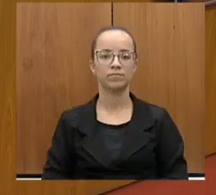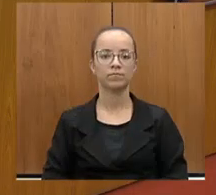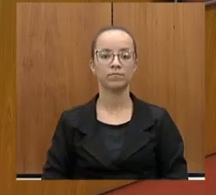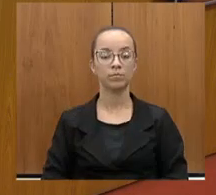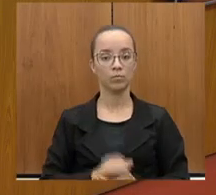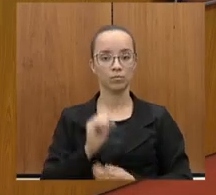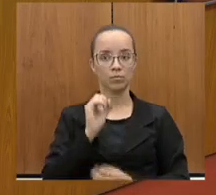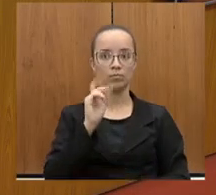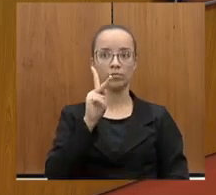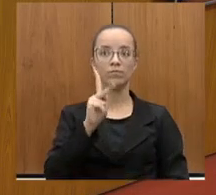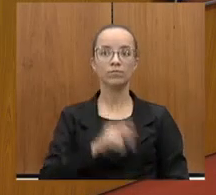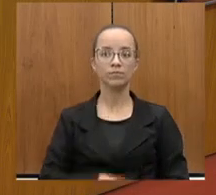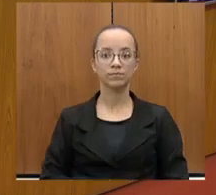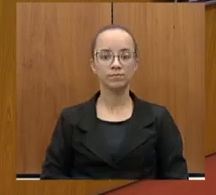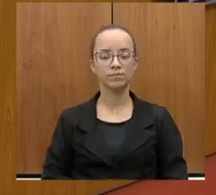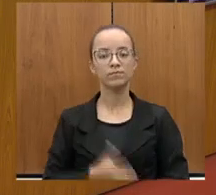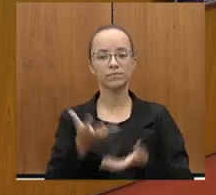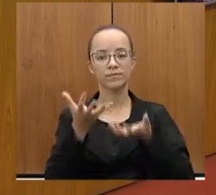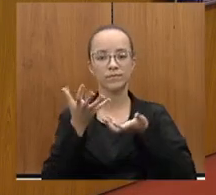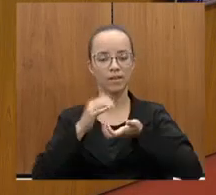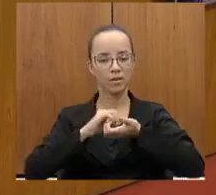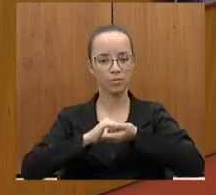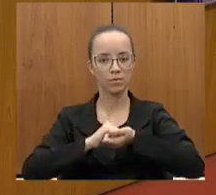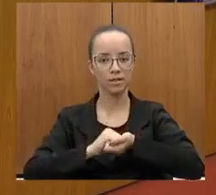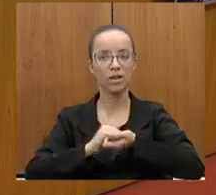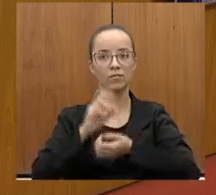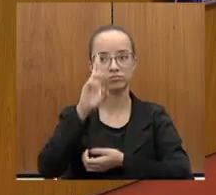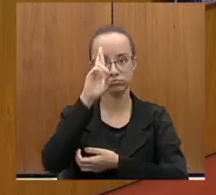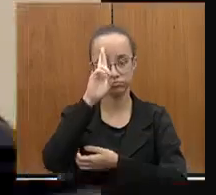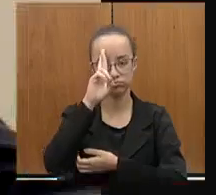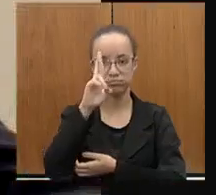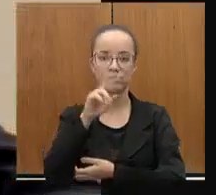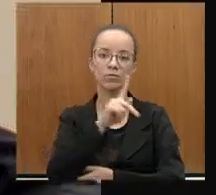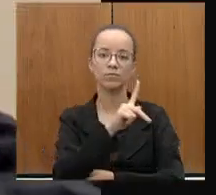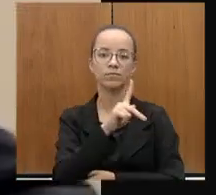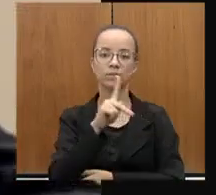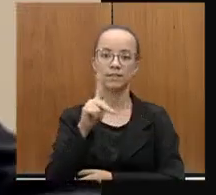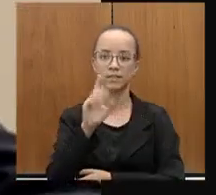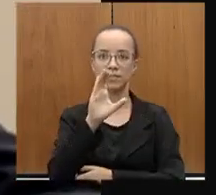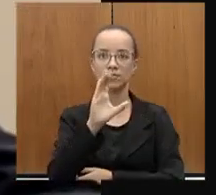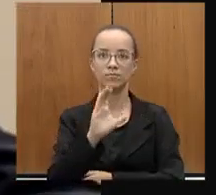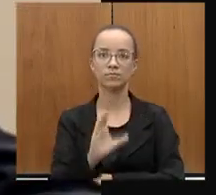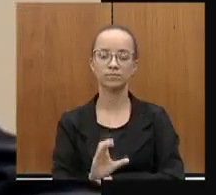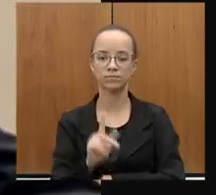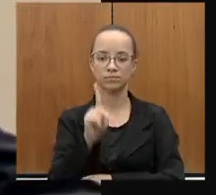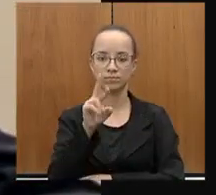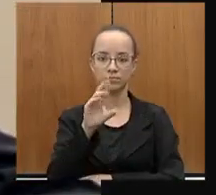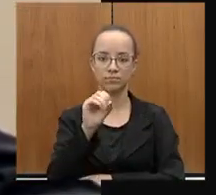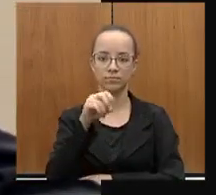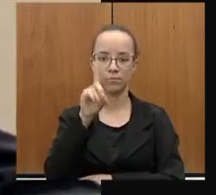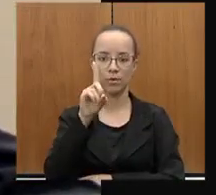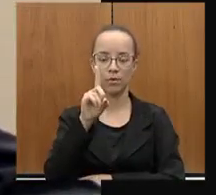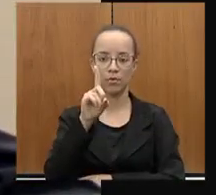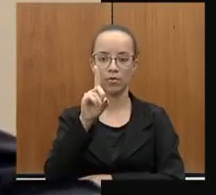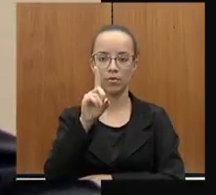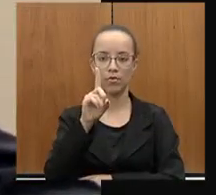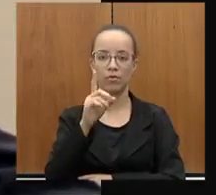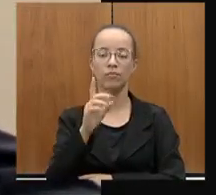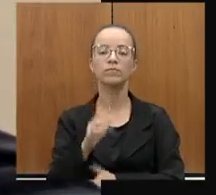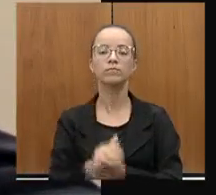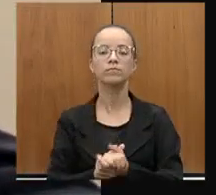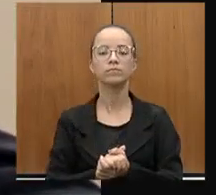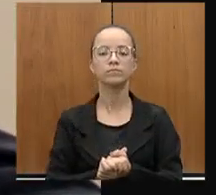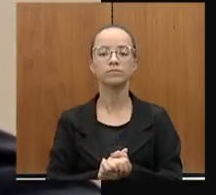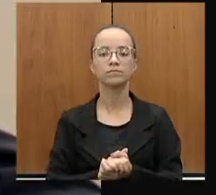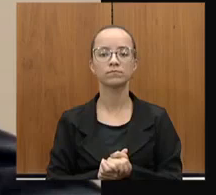Ok. Quero cumprimentar a Vossa Excelência, presidente da Comissão de Proferrovias, comissão que